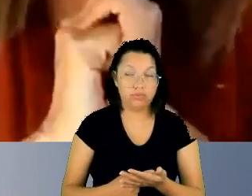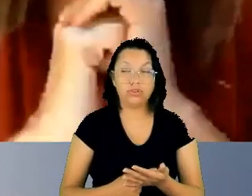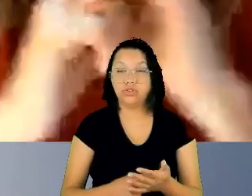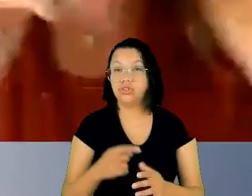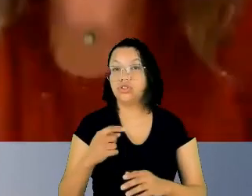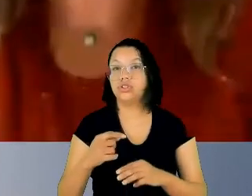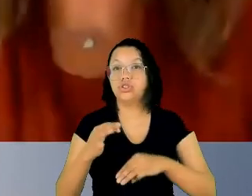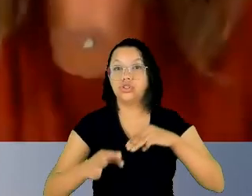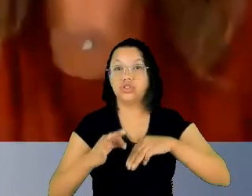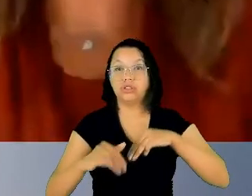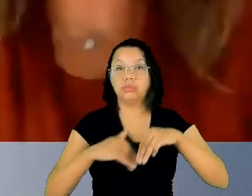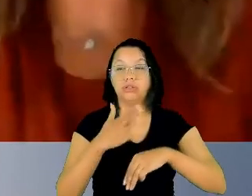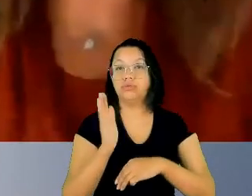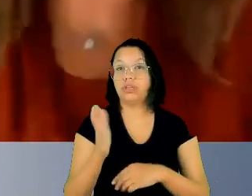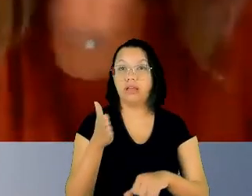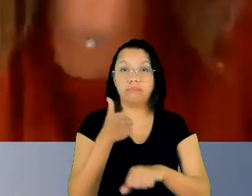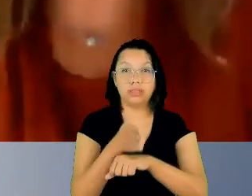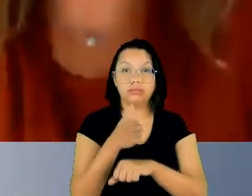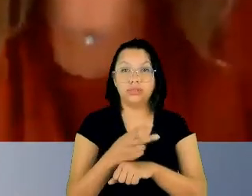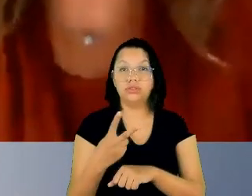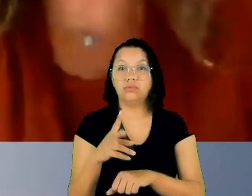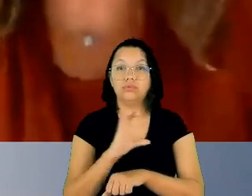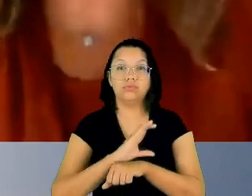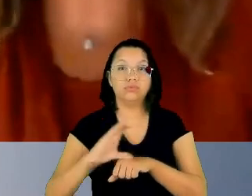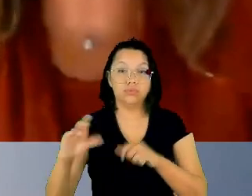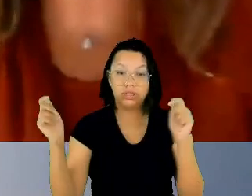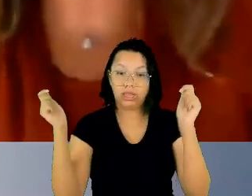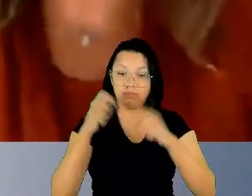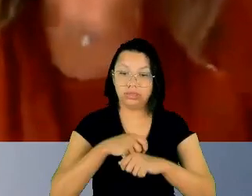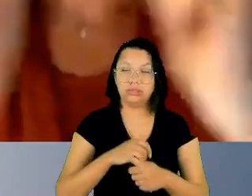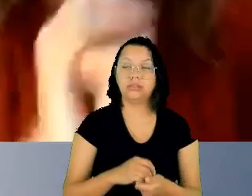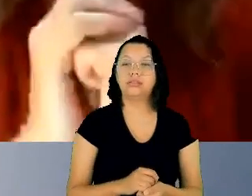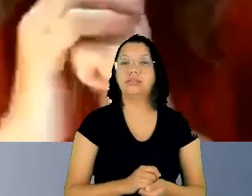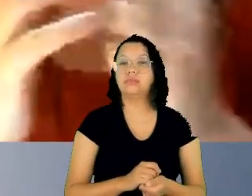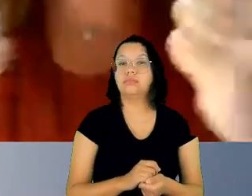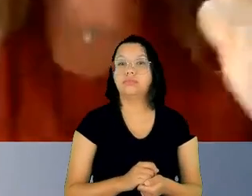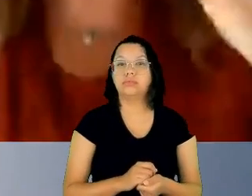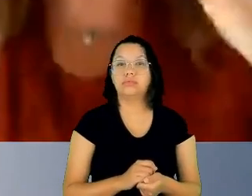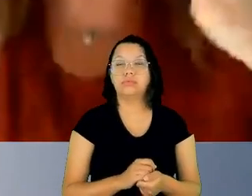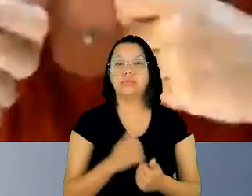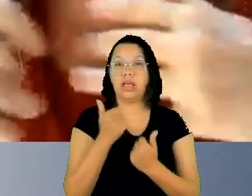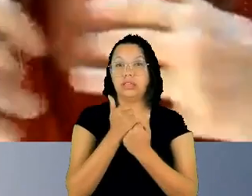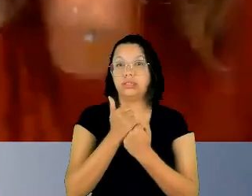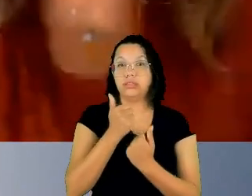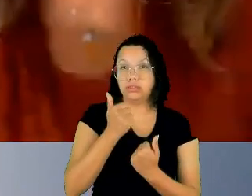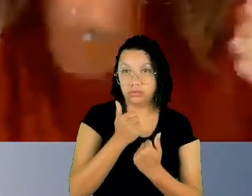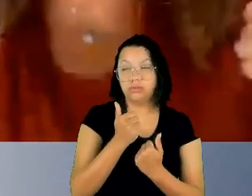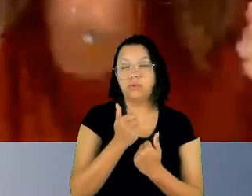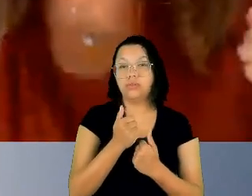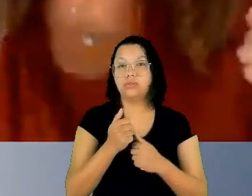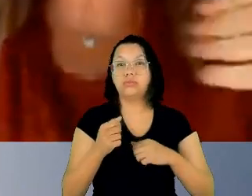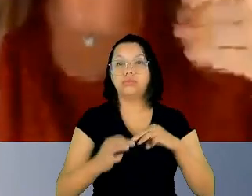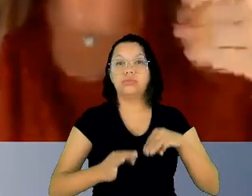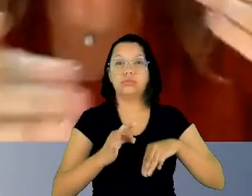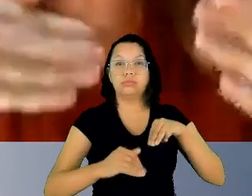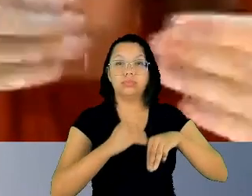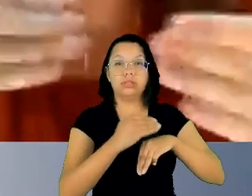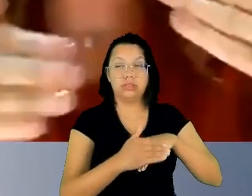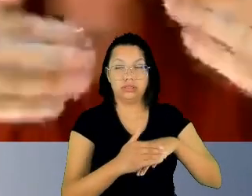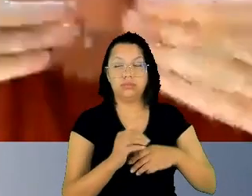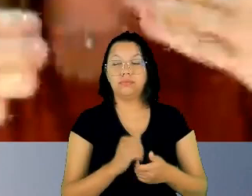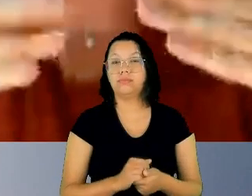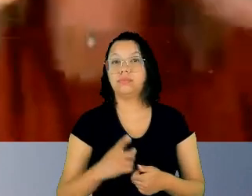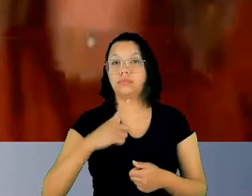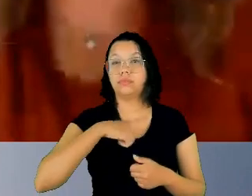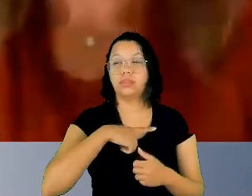capacitação dos assessores e assessoras dos ministros do supremo temos cada vez mais uma permeabilidade um